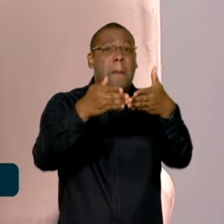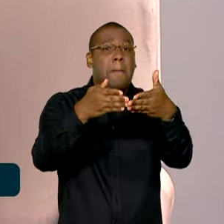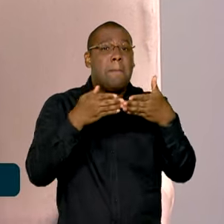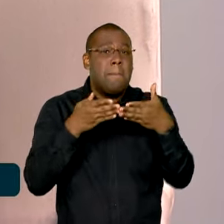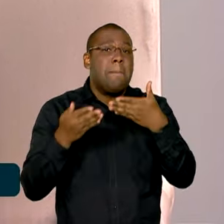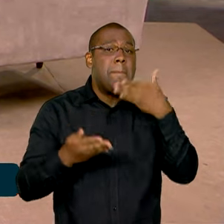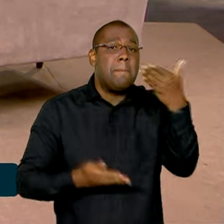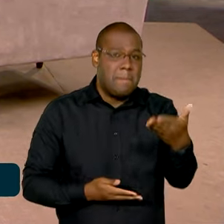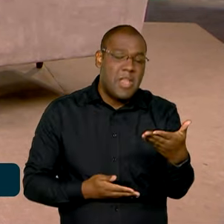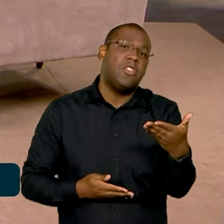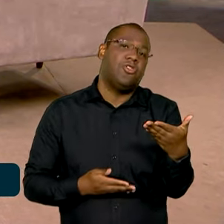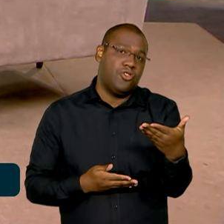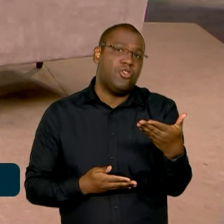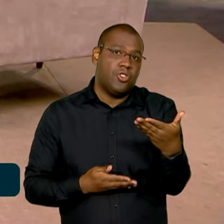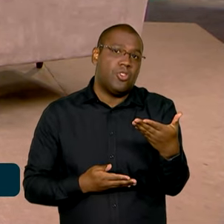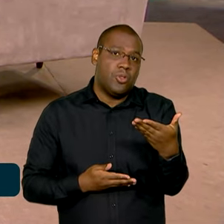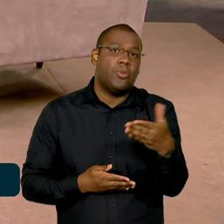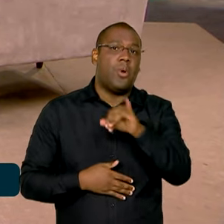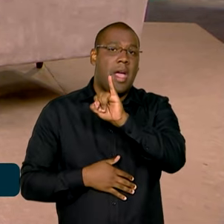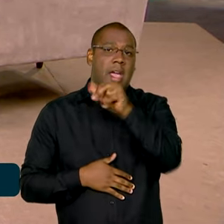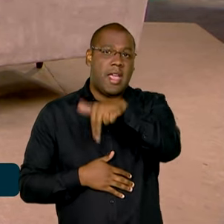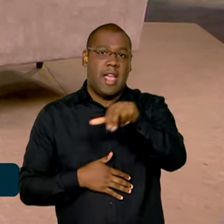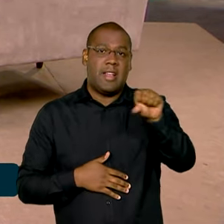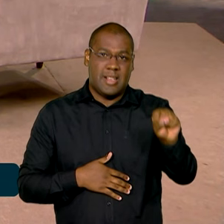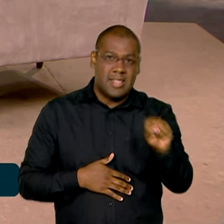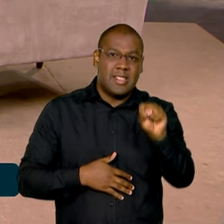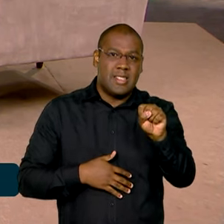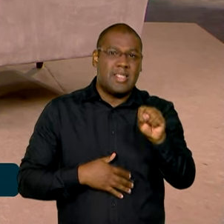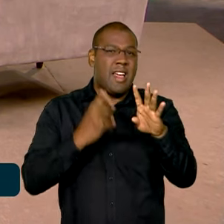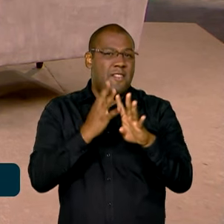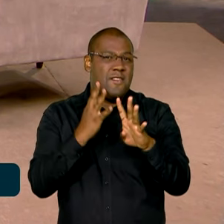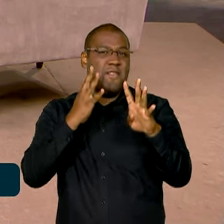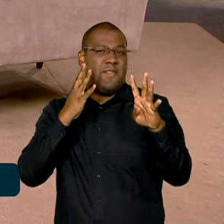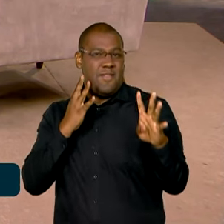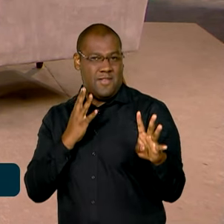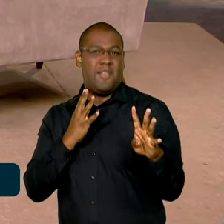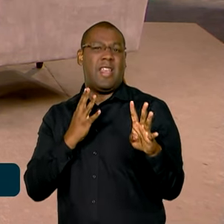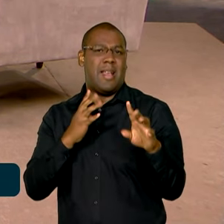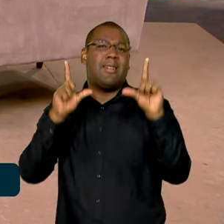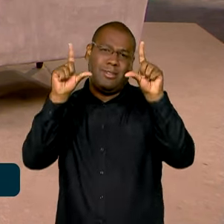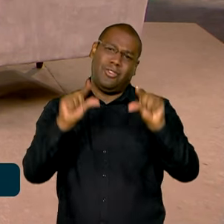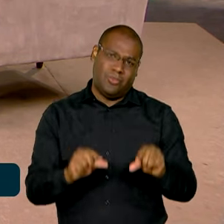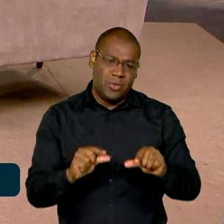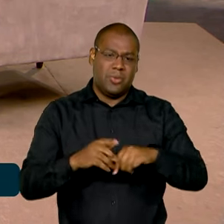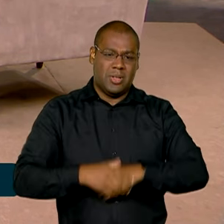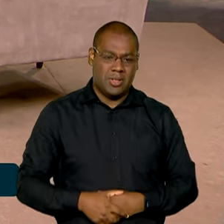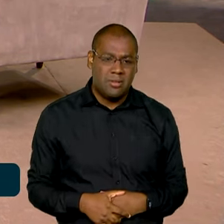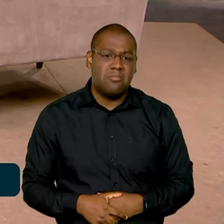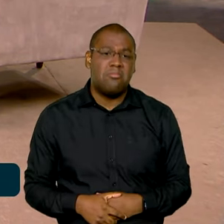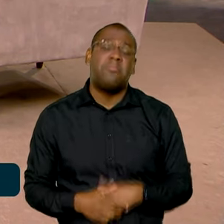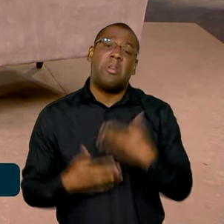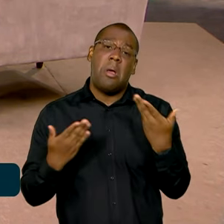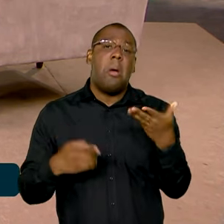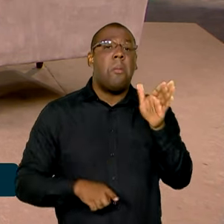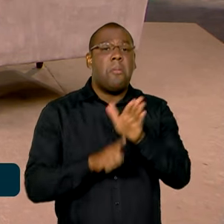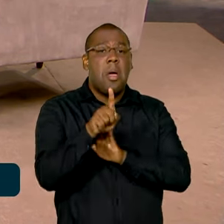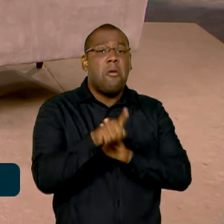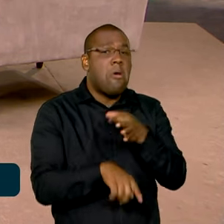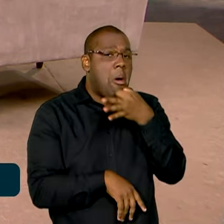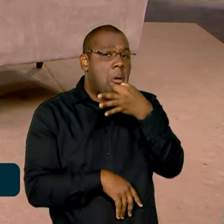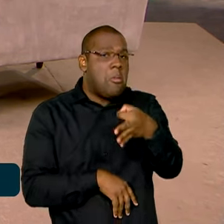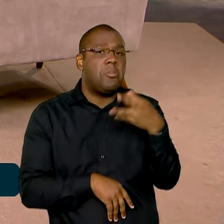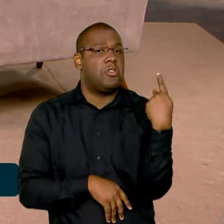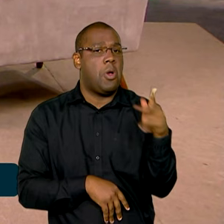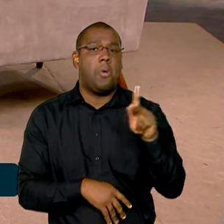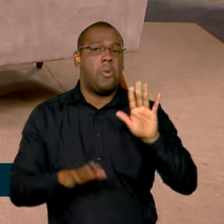assistenciais e previdenciários. O tempo de espera tem reduzido, né? E eu gostaria que o senhor comentasse esse assunto, por favor.